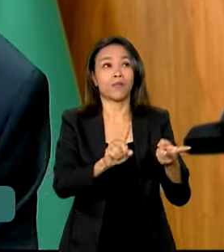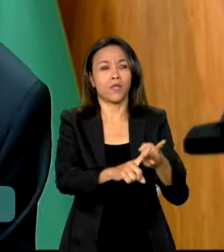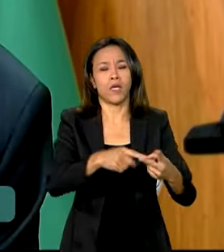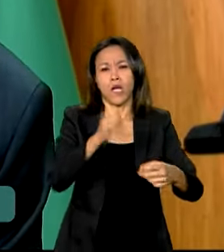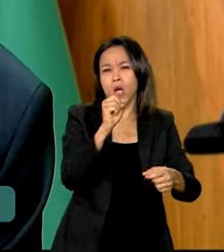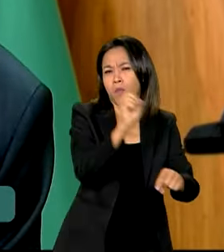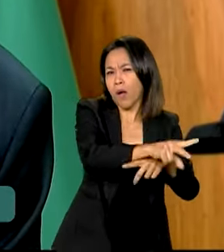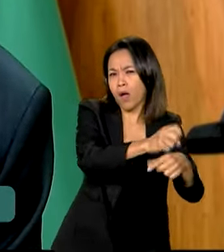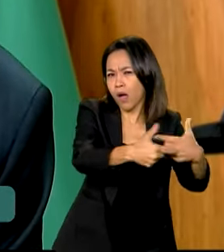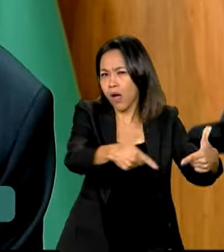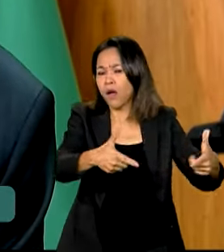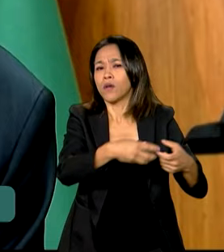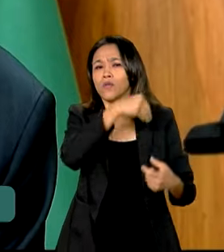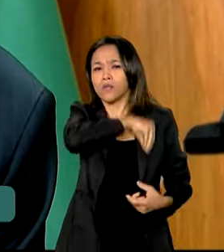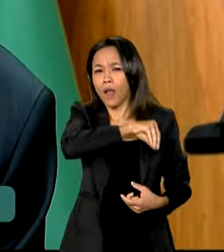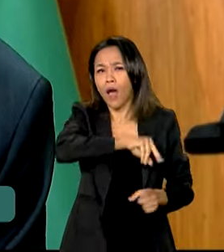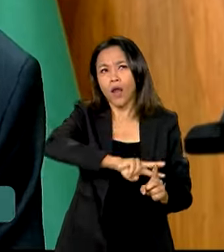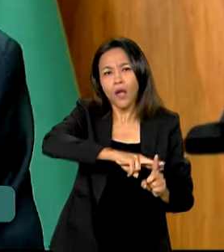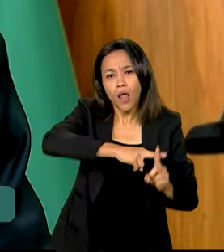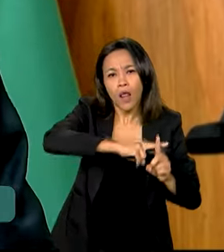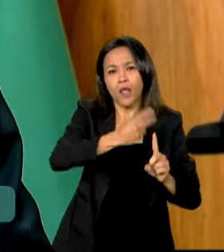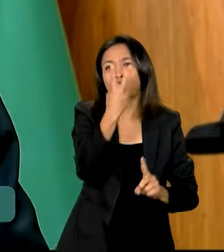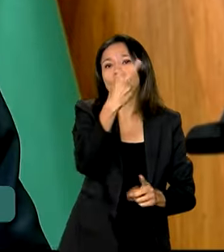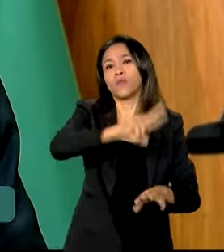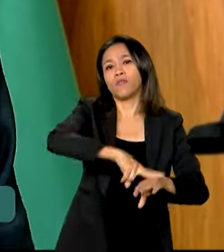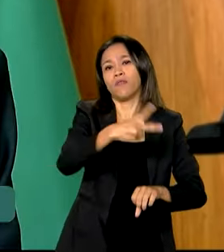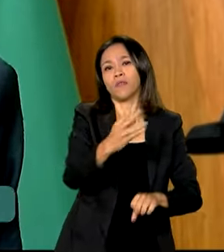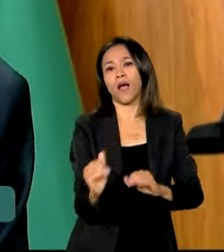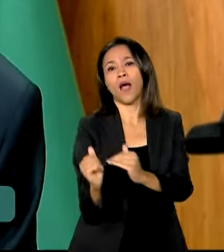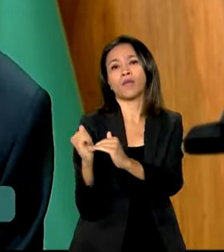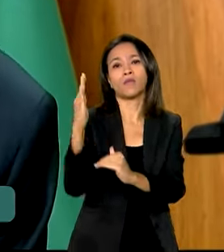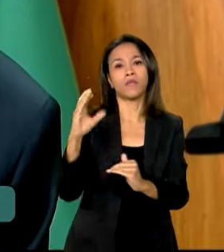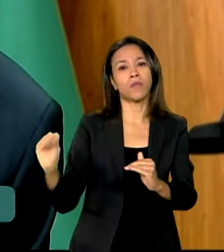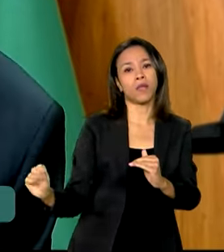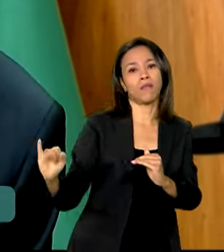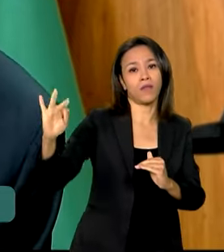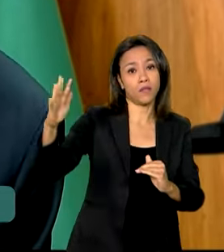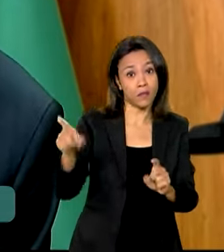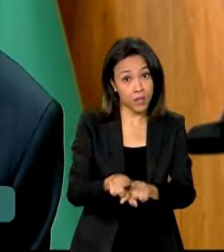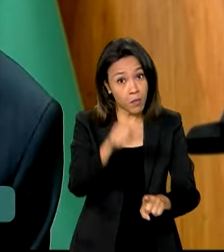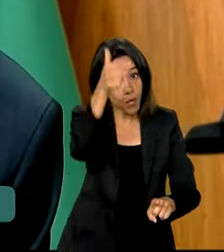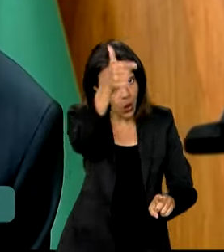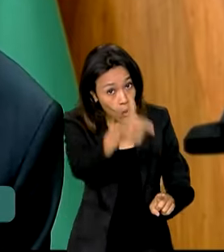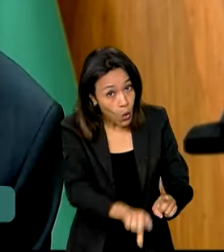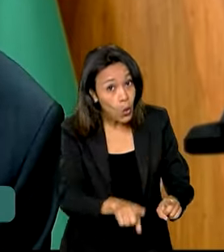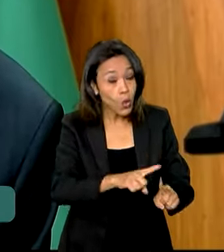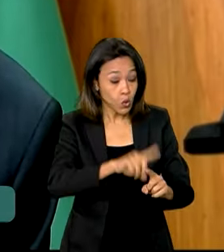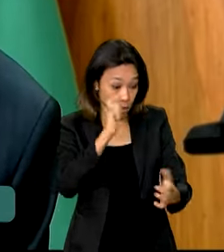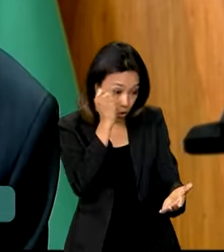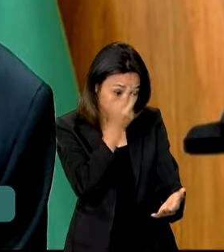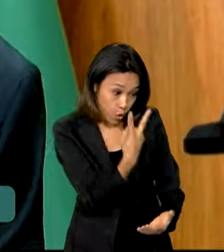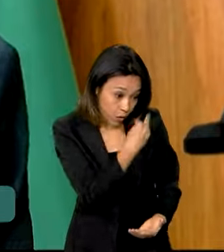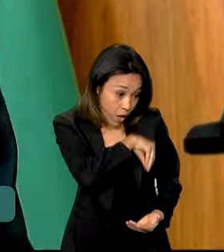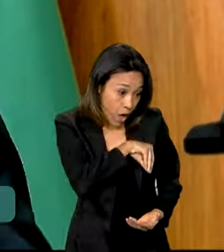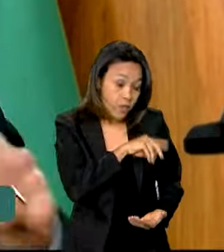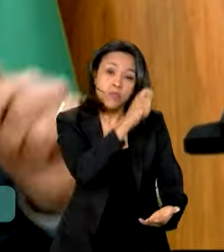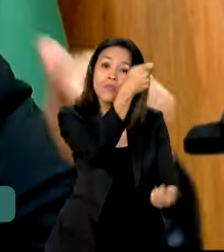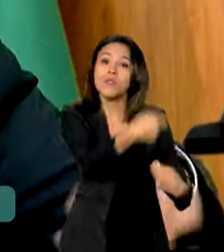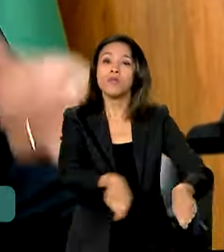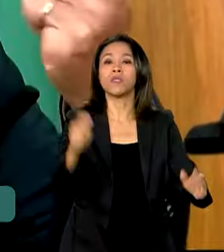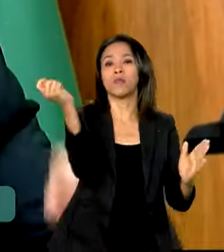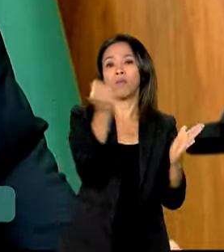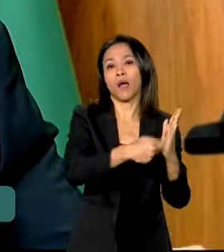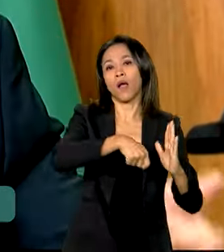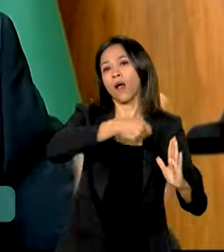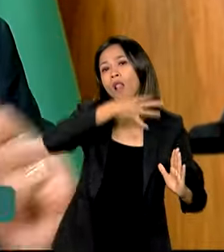O salário mínimo é reajustado duas vezes acima da inflação. Sabe, isenção do imposto de renda para quem ganha dois salários mínimos. E eu